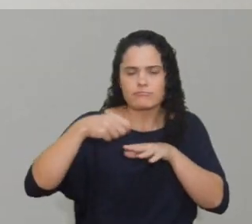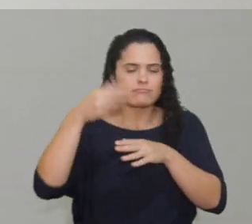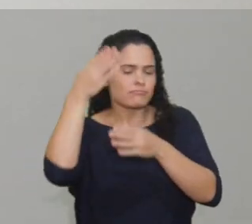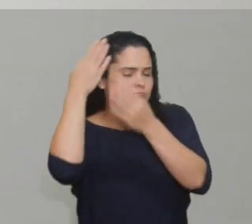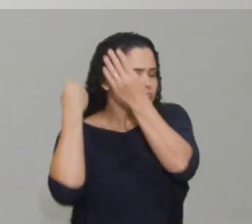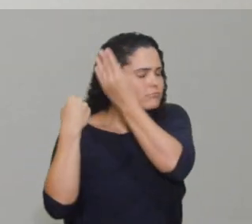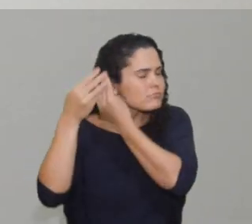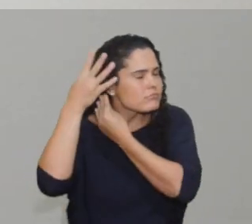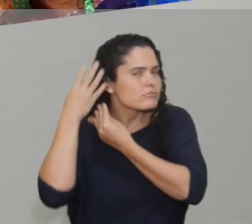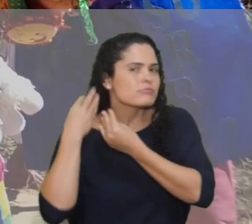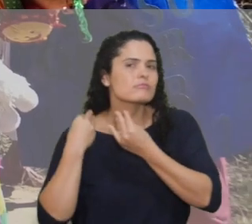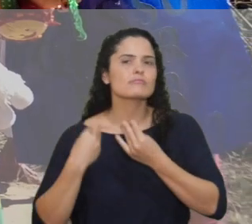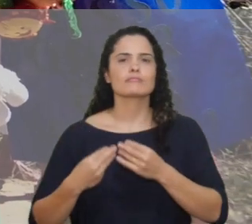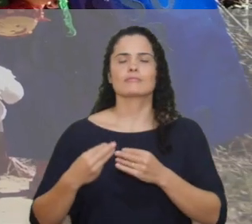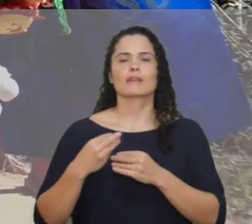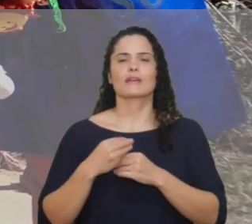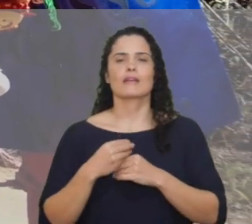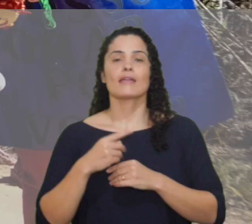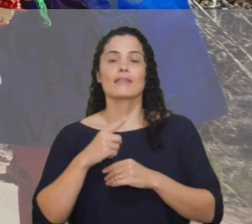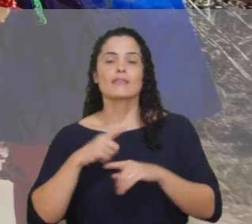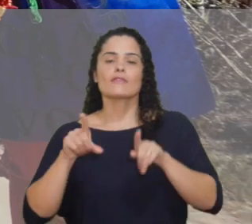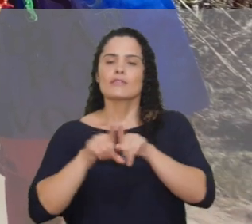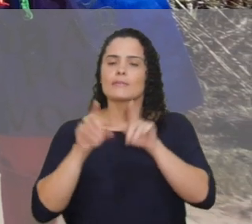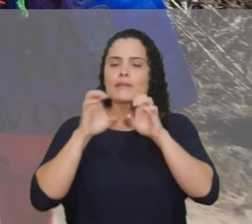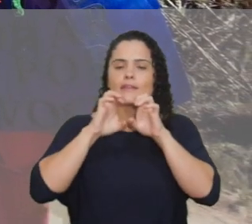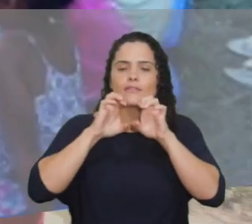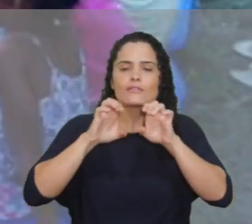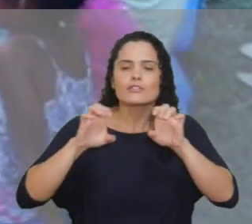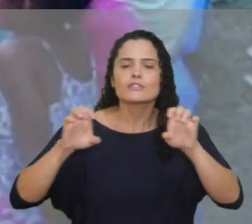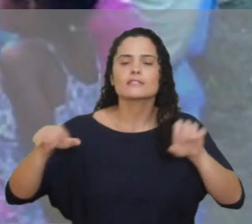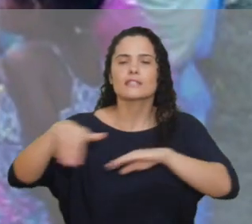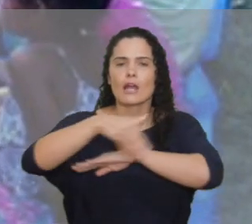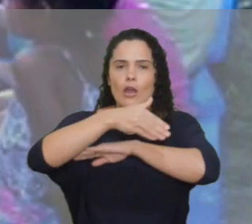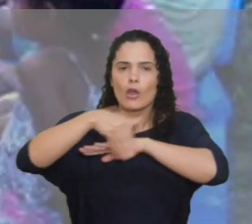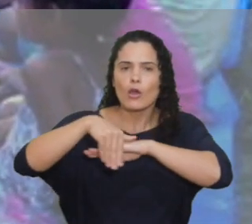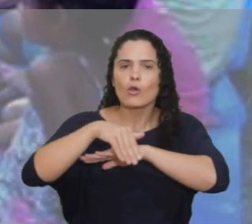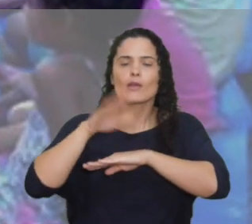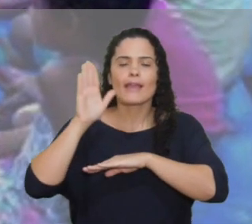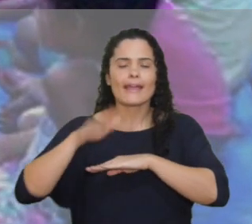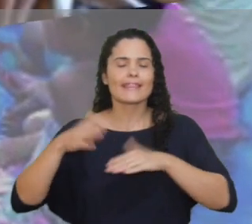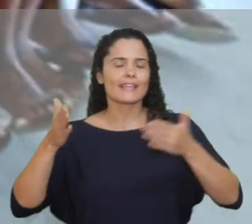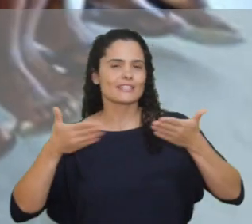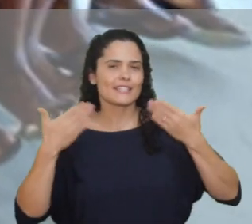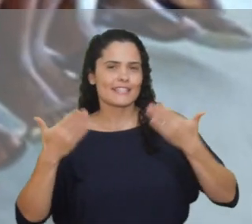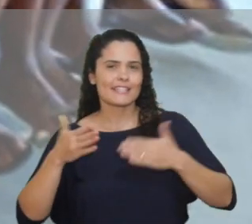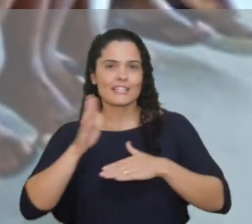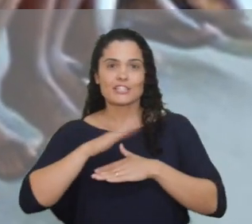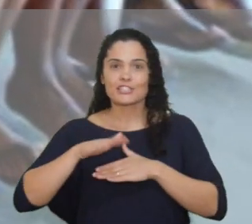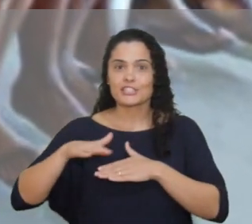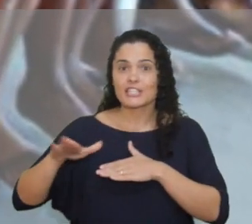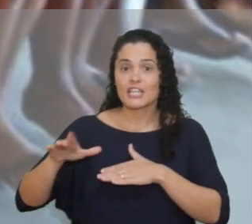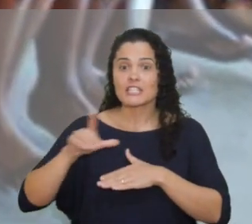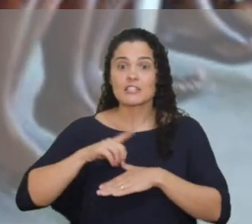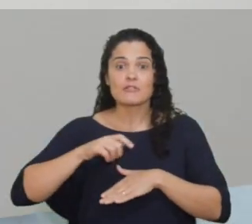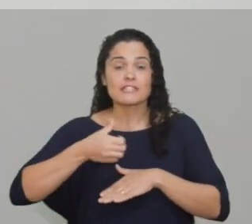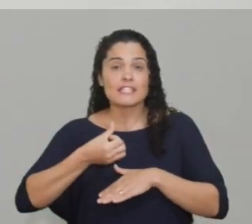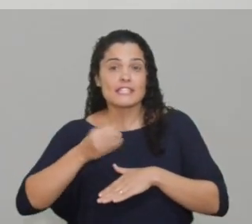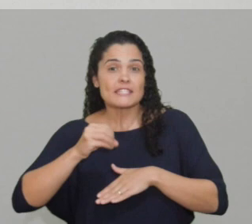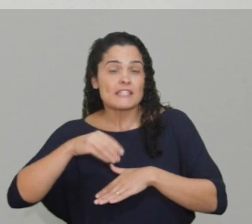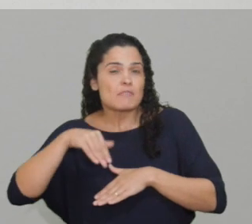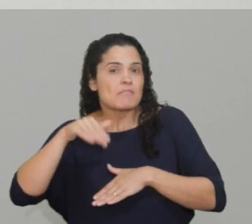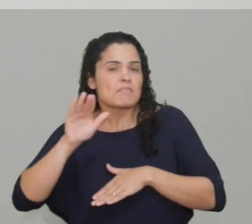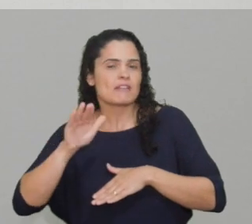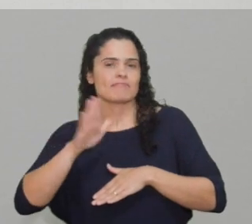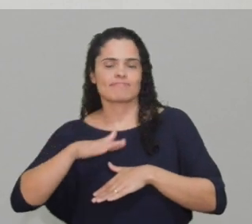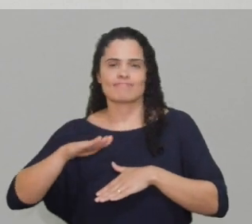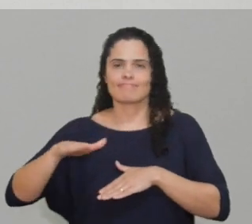Além disso, fizemos o evangelismo de rua e a tarde alegre para as crianças. Compareceram mais de 60 crianças. Nossos